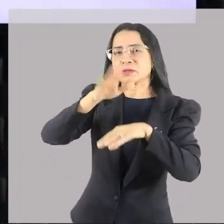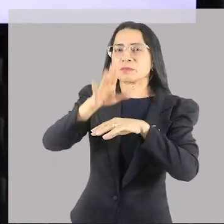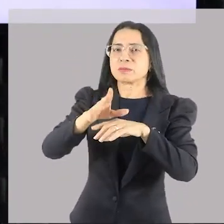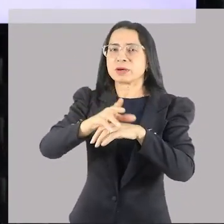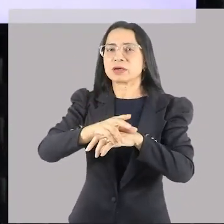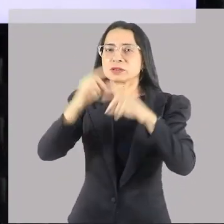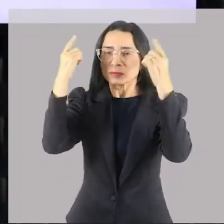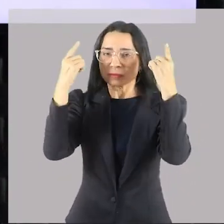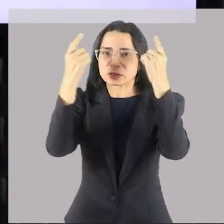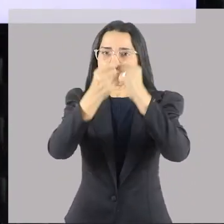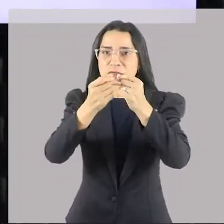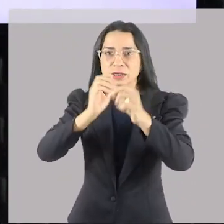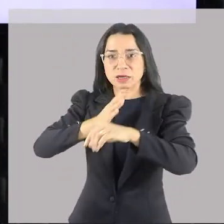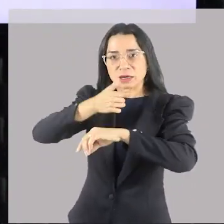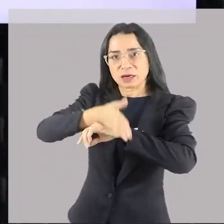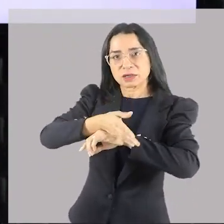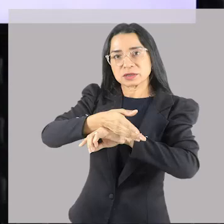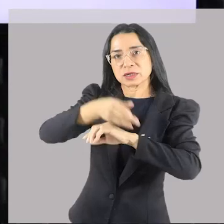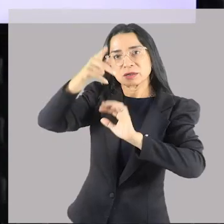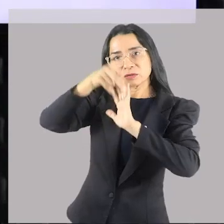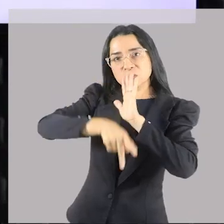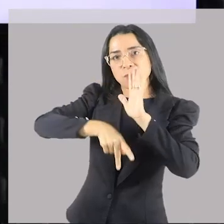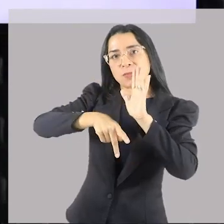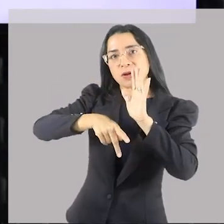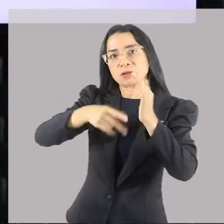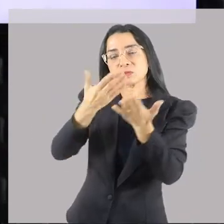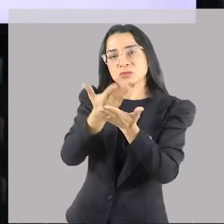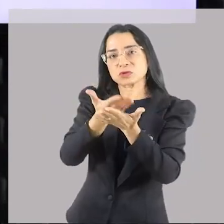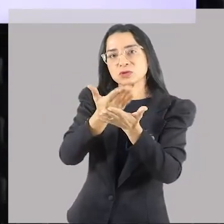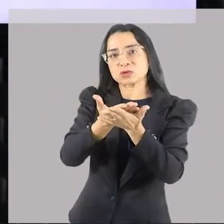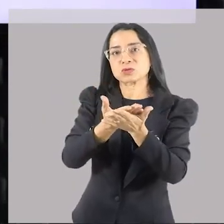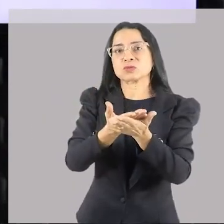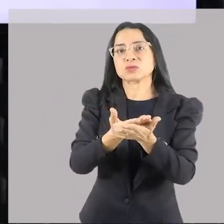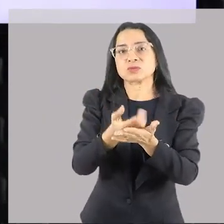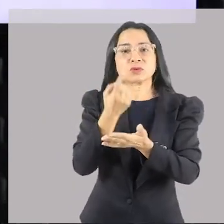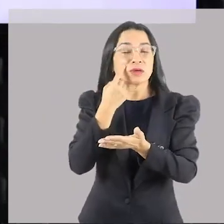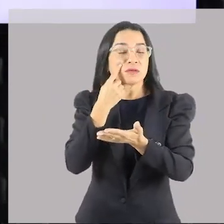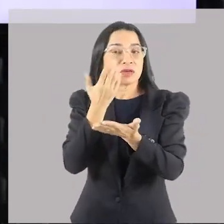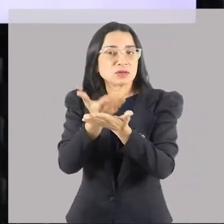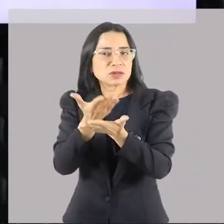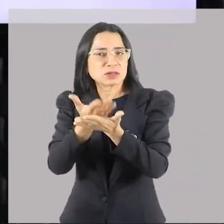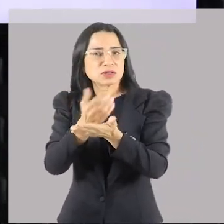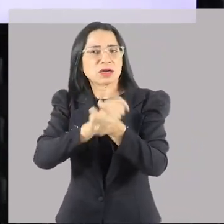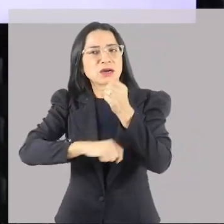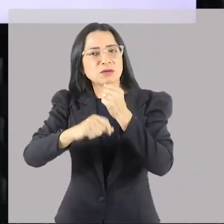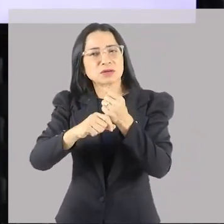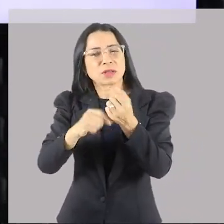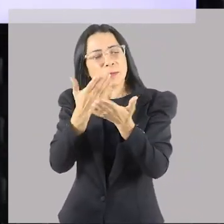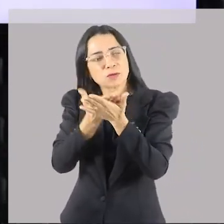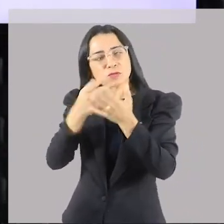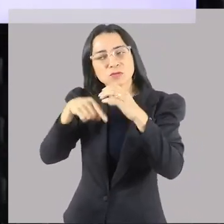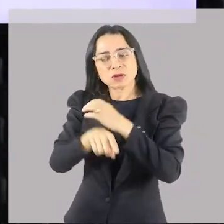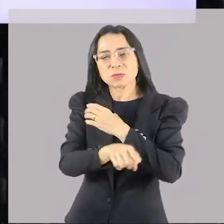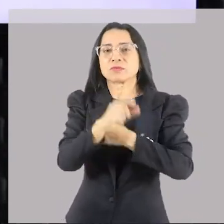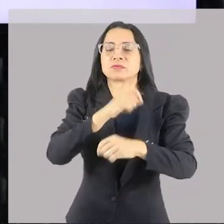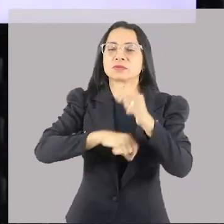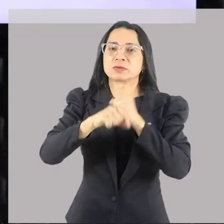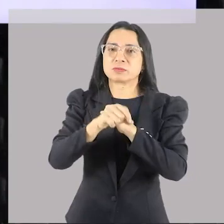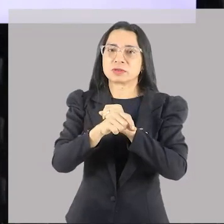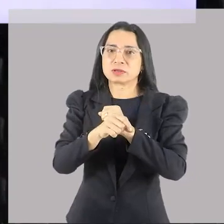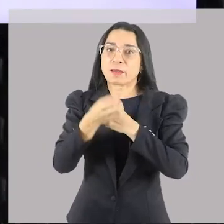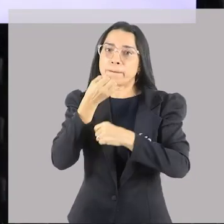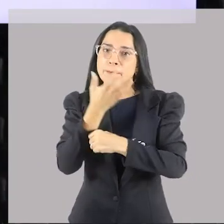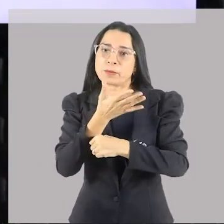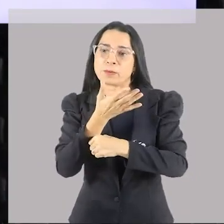lá, mas deem uma olhada nas aulas. Dá para maratonar bastante, não é só série, não. Dá para maratonar a aula, vale a pena. Esse é o período